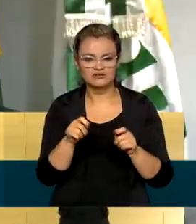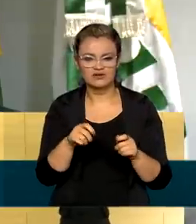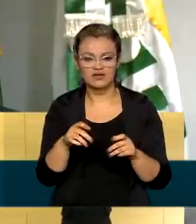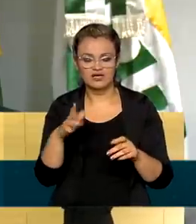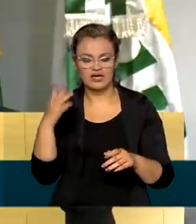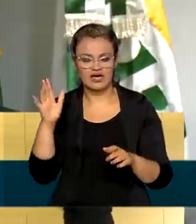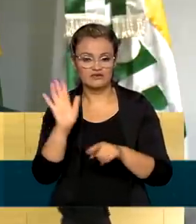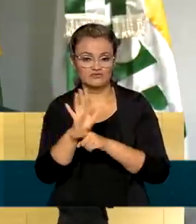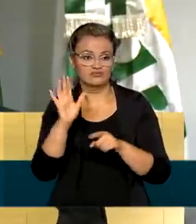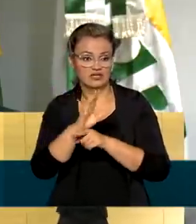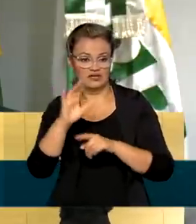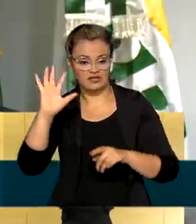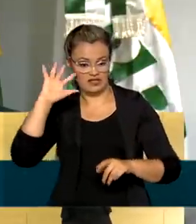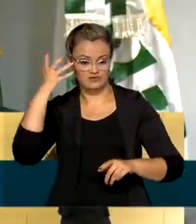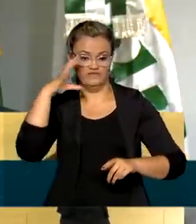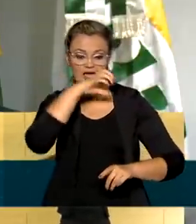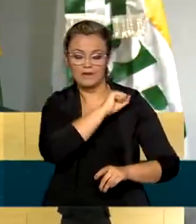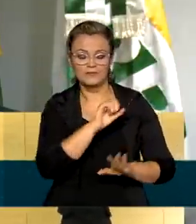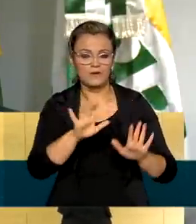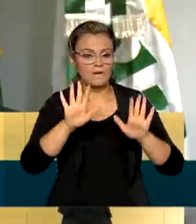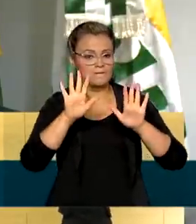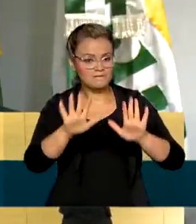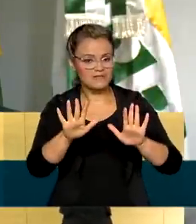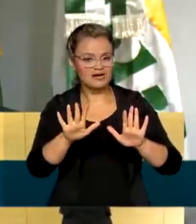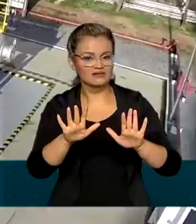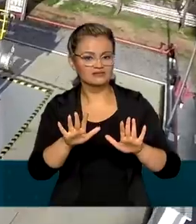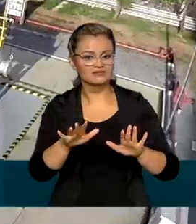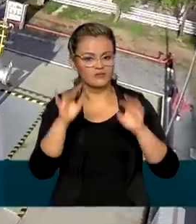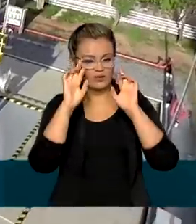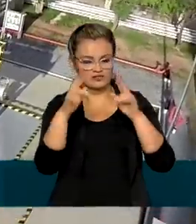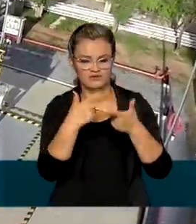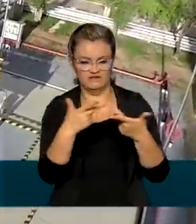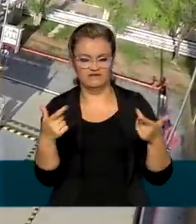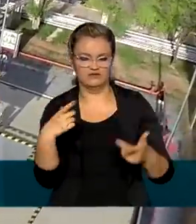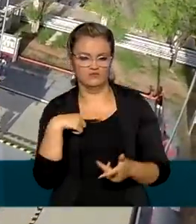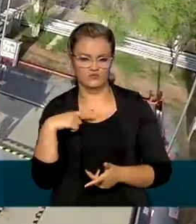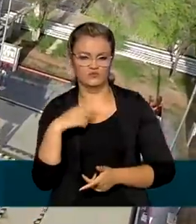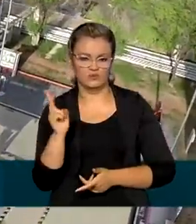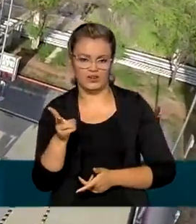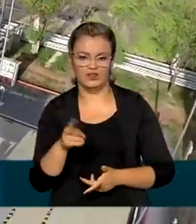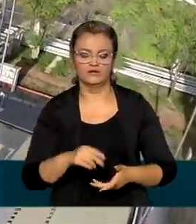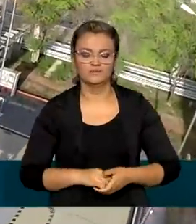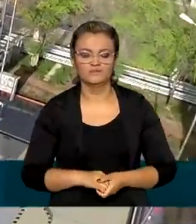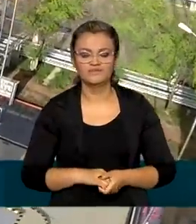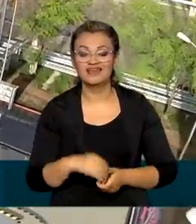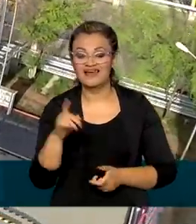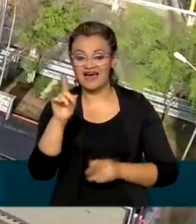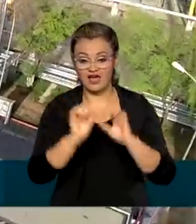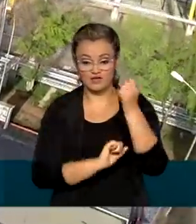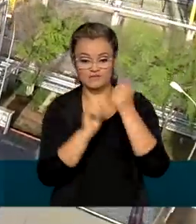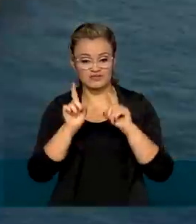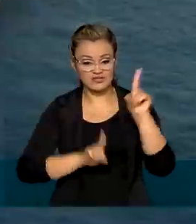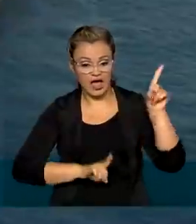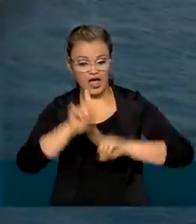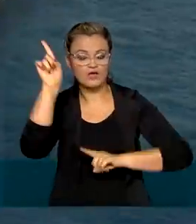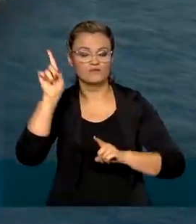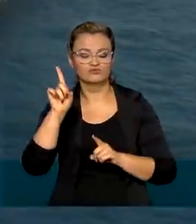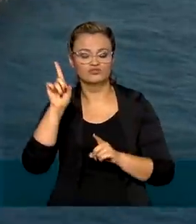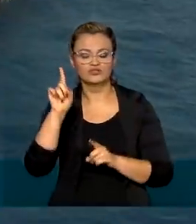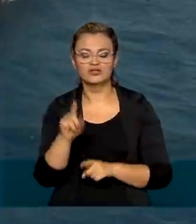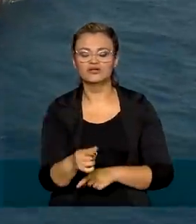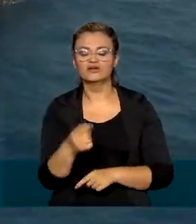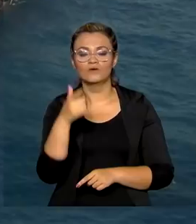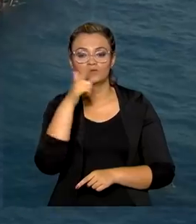sem desrespeitar a paridade internacional. A empresa registrou o recorde de produção anual de